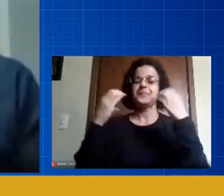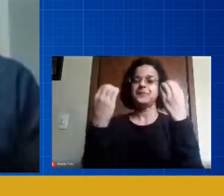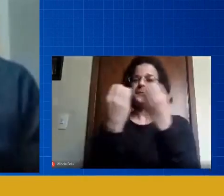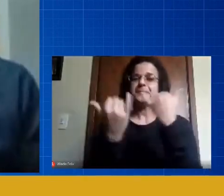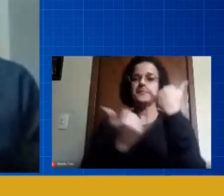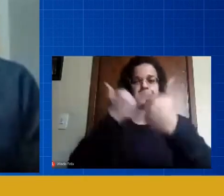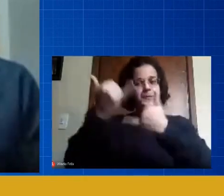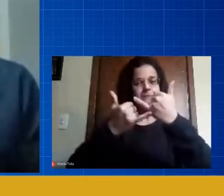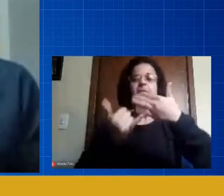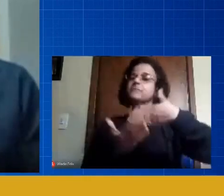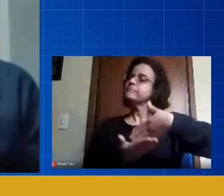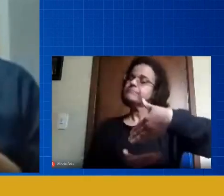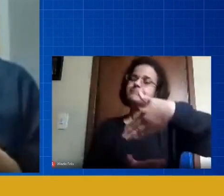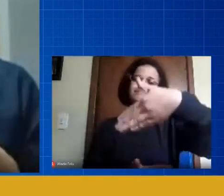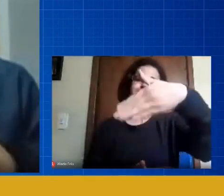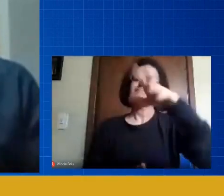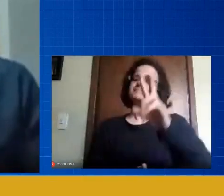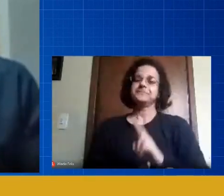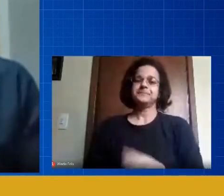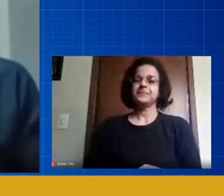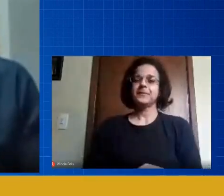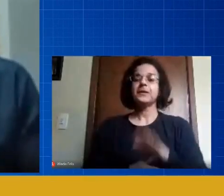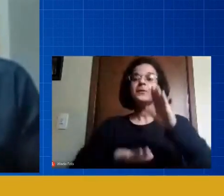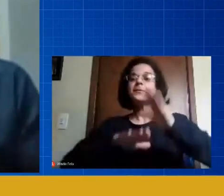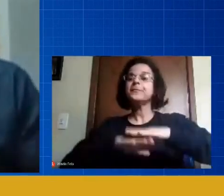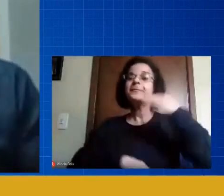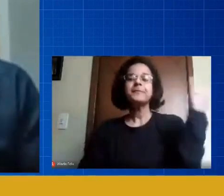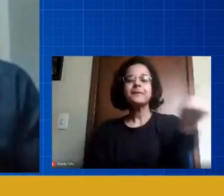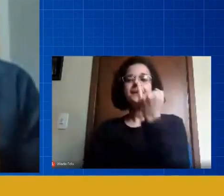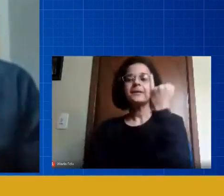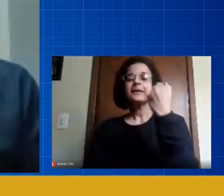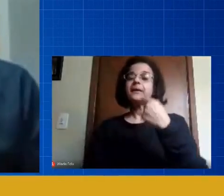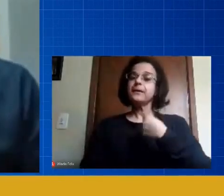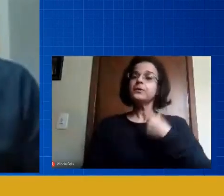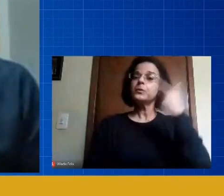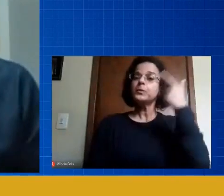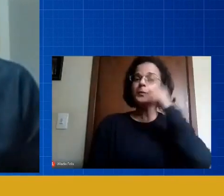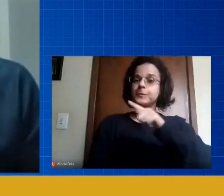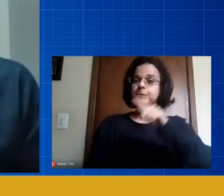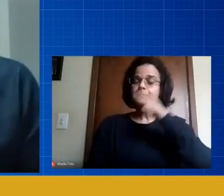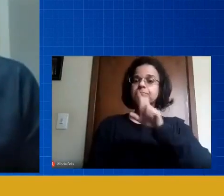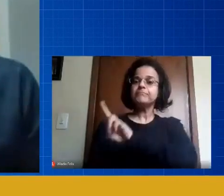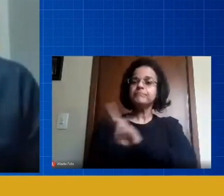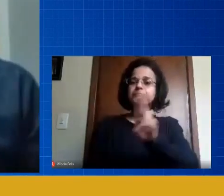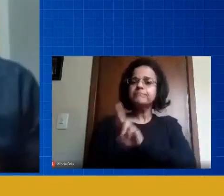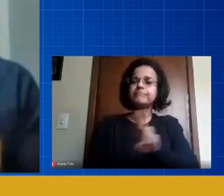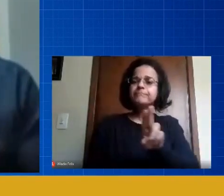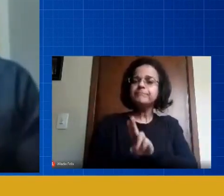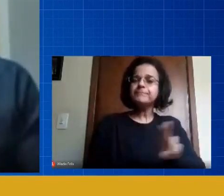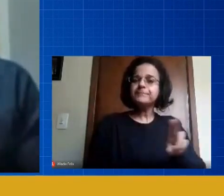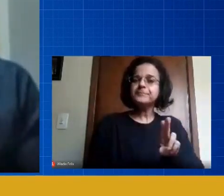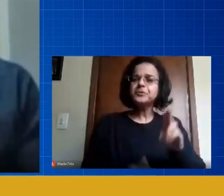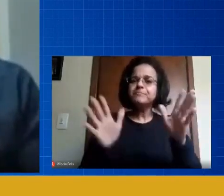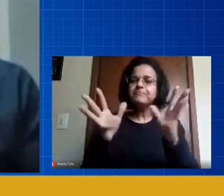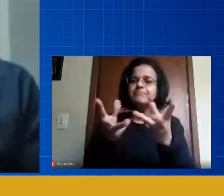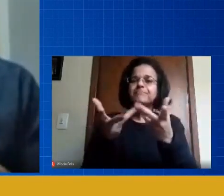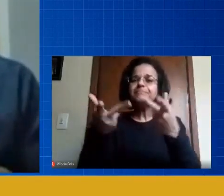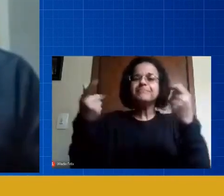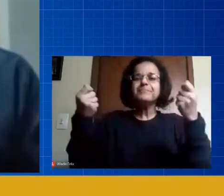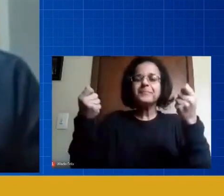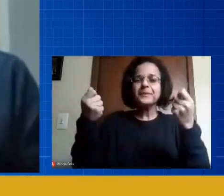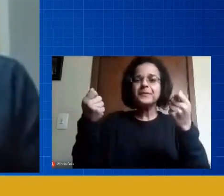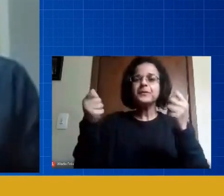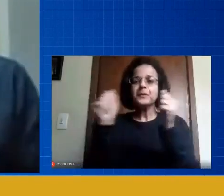mais importante, professora Adriana, eu estou conseguindo trazer alguns nomes maravilhosos